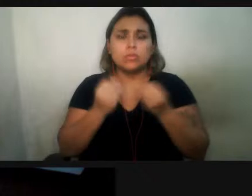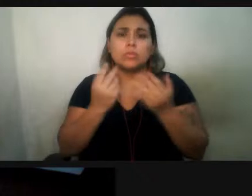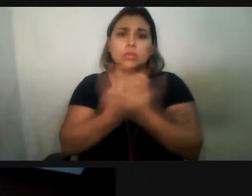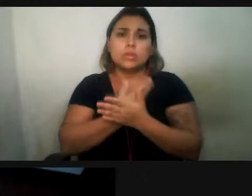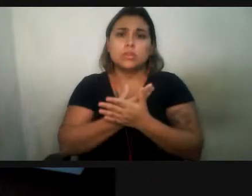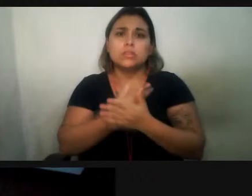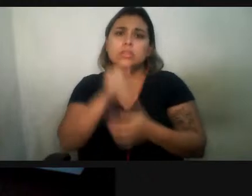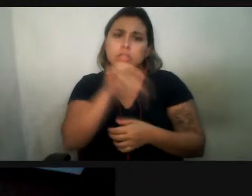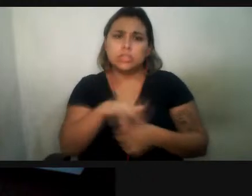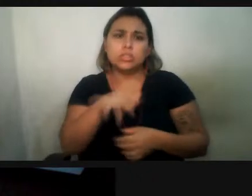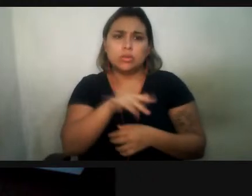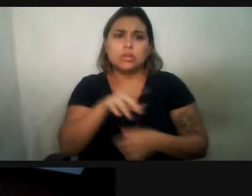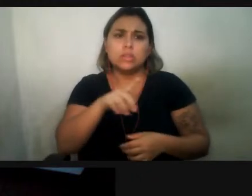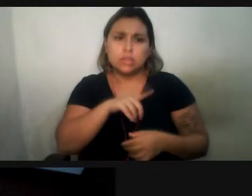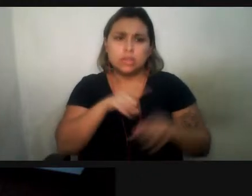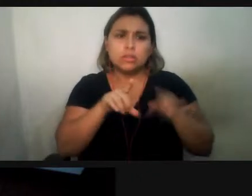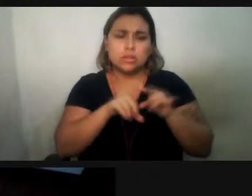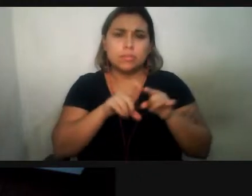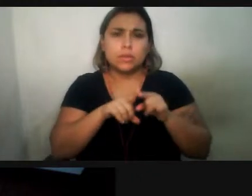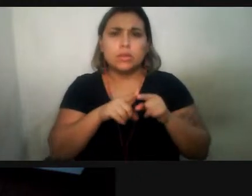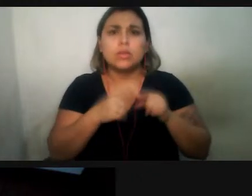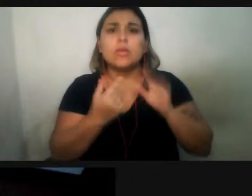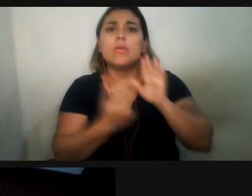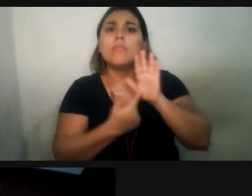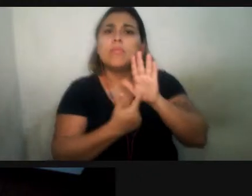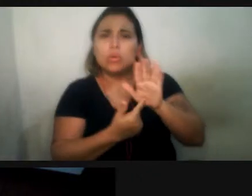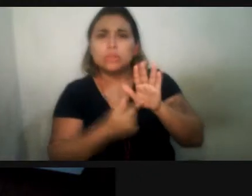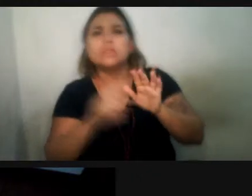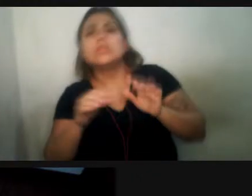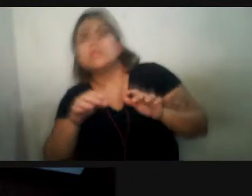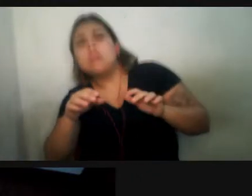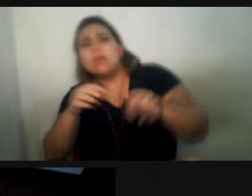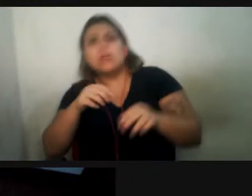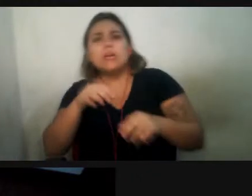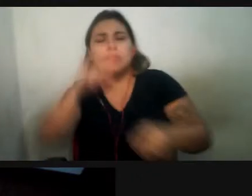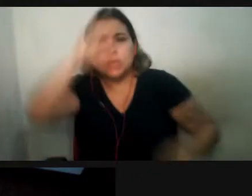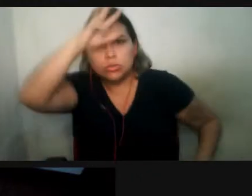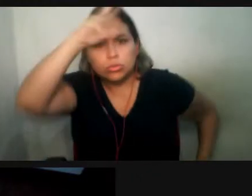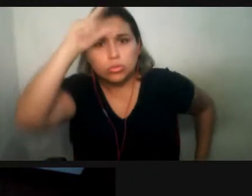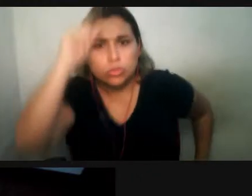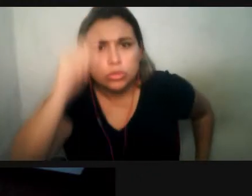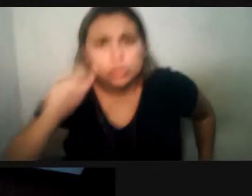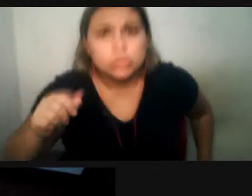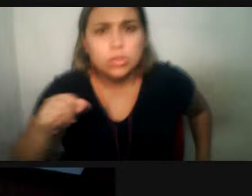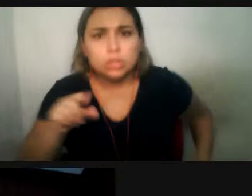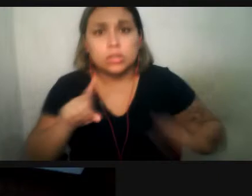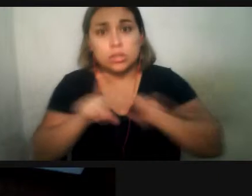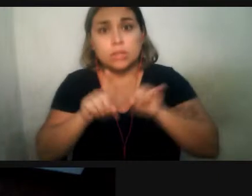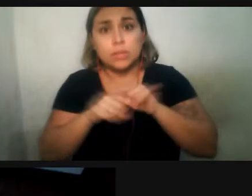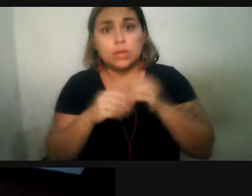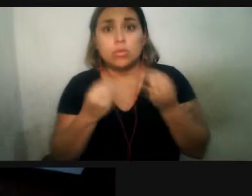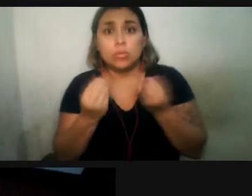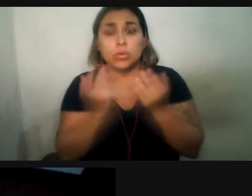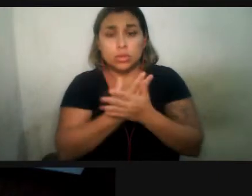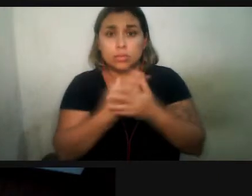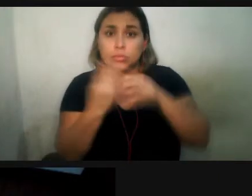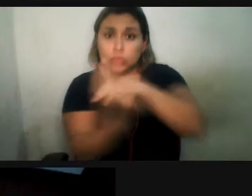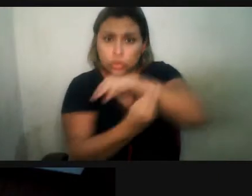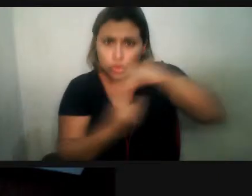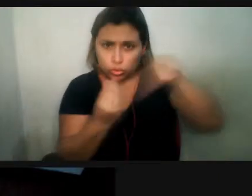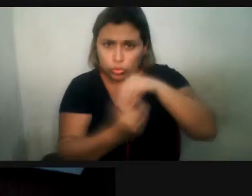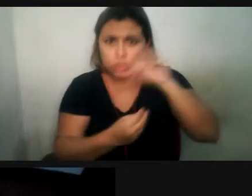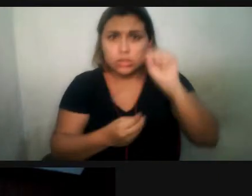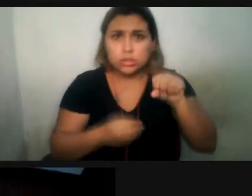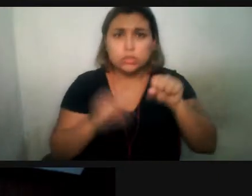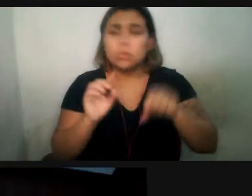região de sobreposição, né? Na boca do Amazonas onde as duas espécies se encontram. Será que elas se misturam ali? Como é que acontece